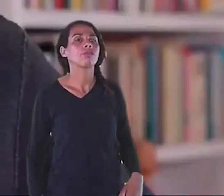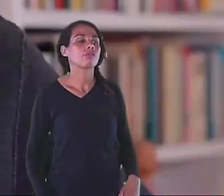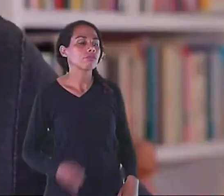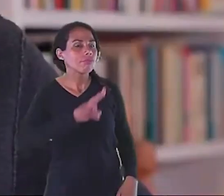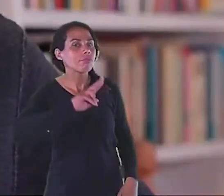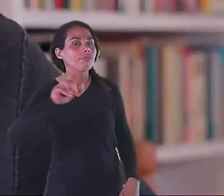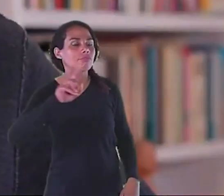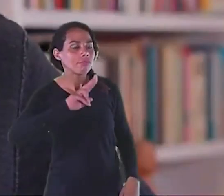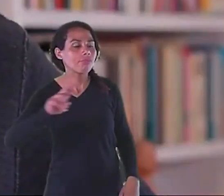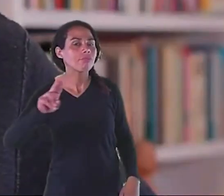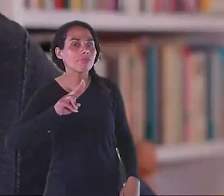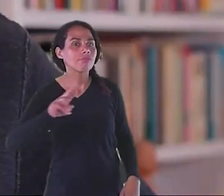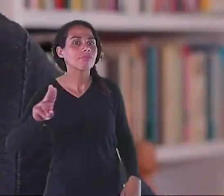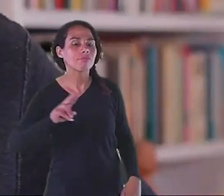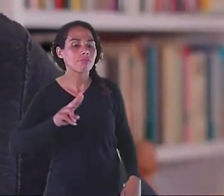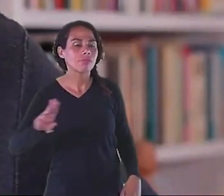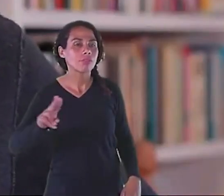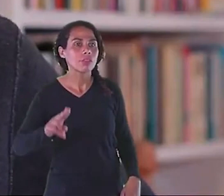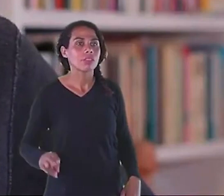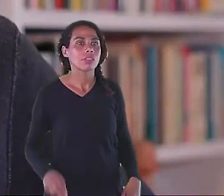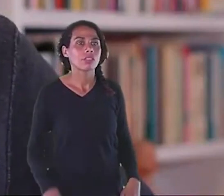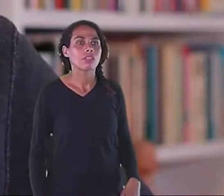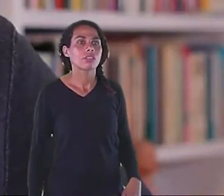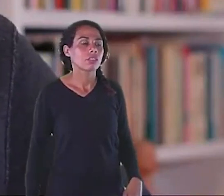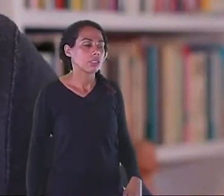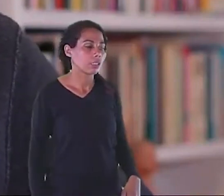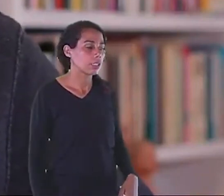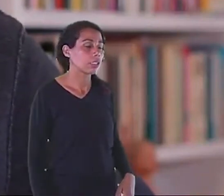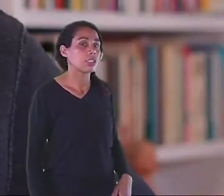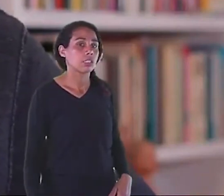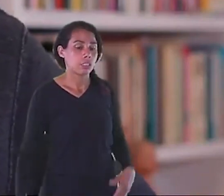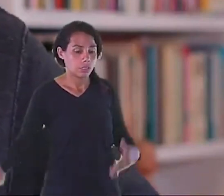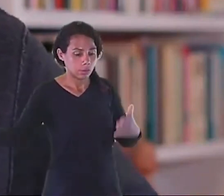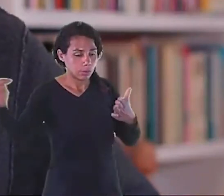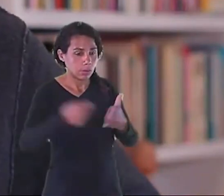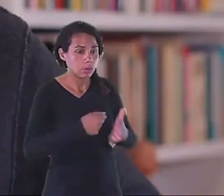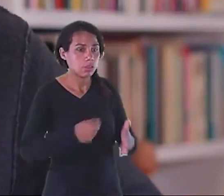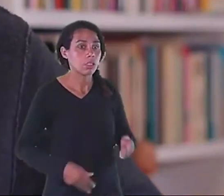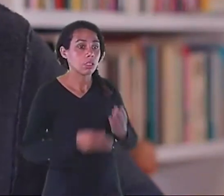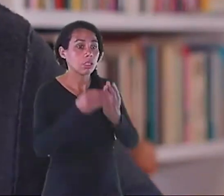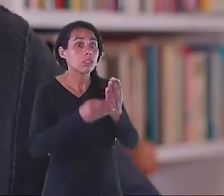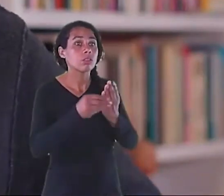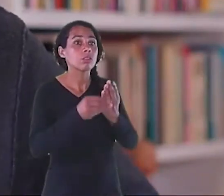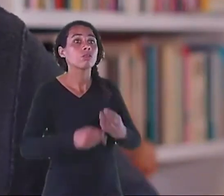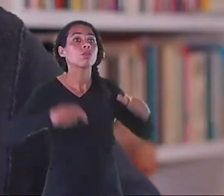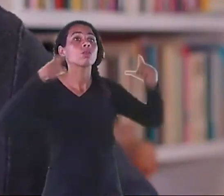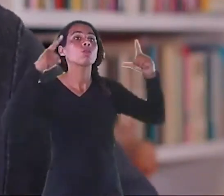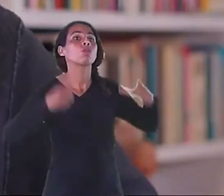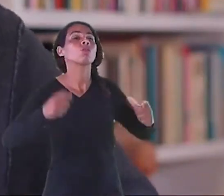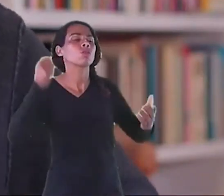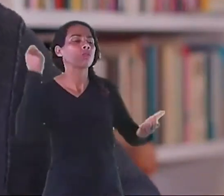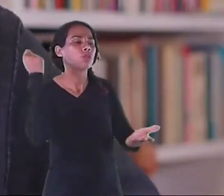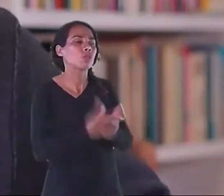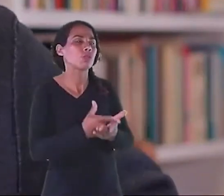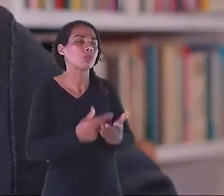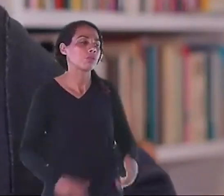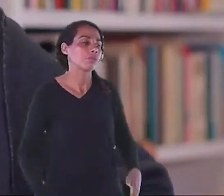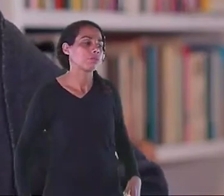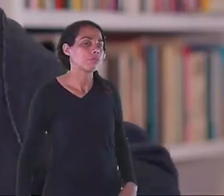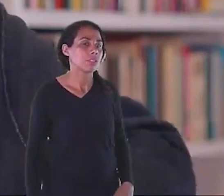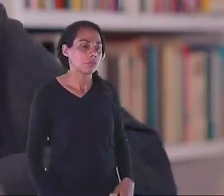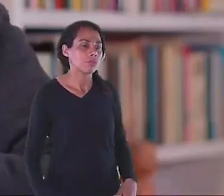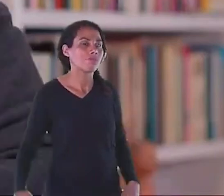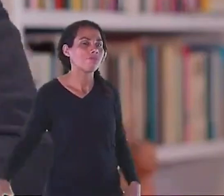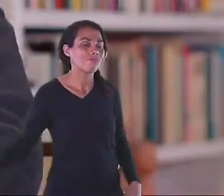de Faria Onde consigo comprar o livro? Essa é a pergunta mais importante Desta live Nós estamos